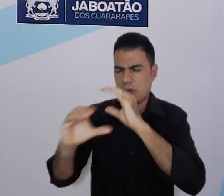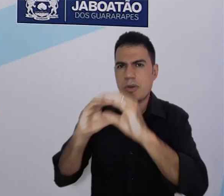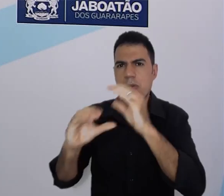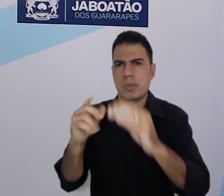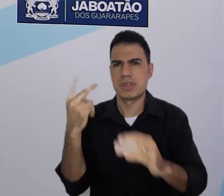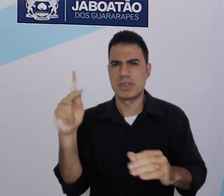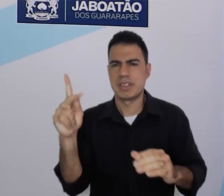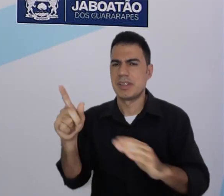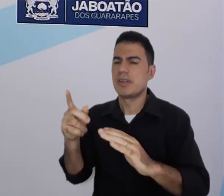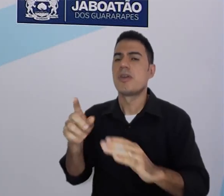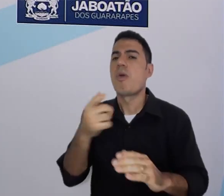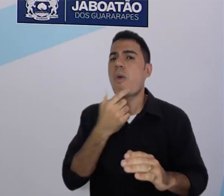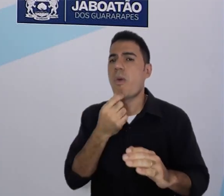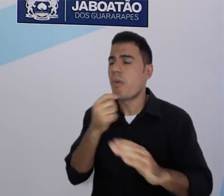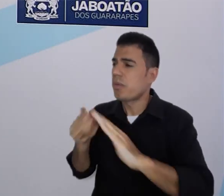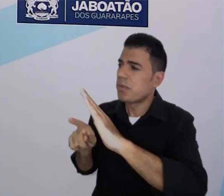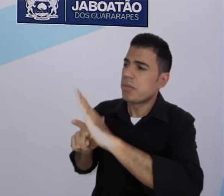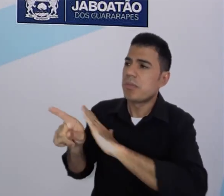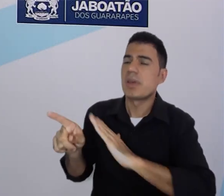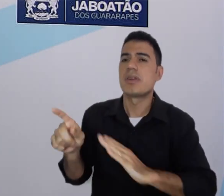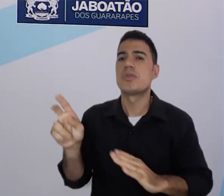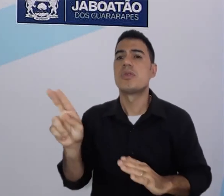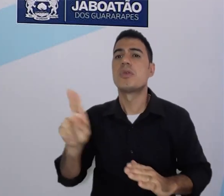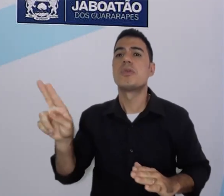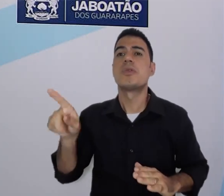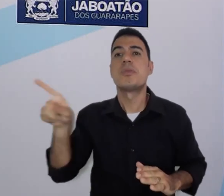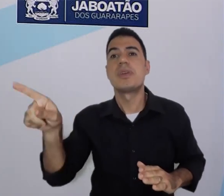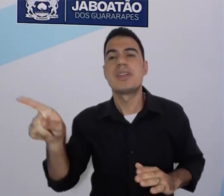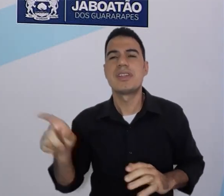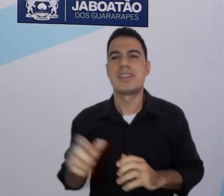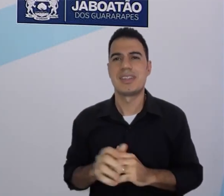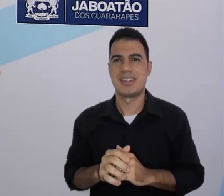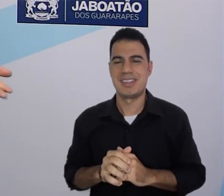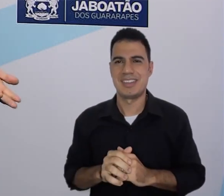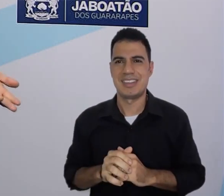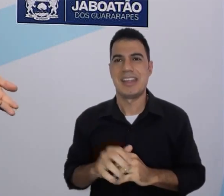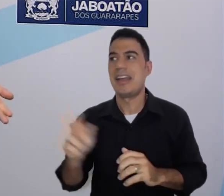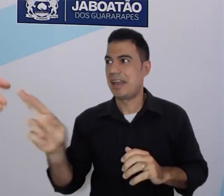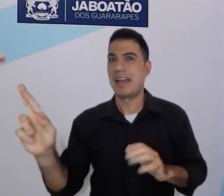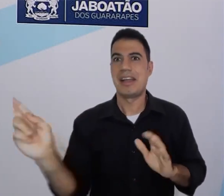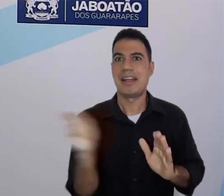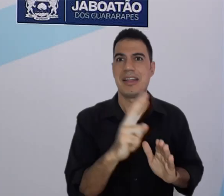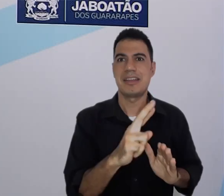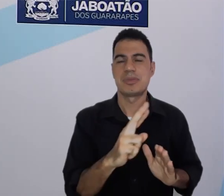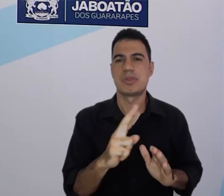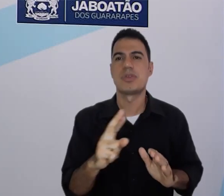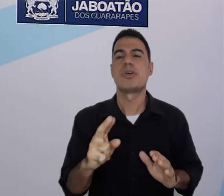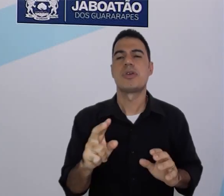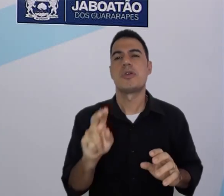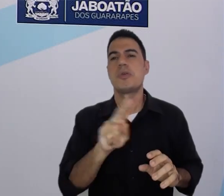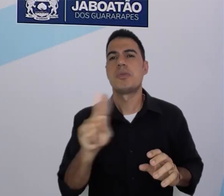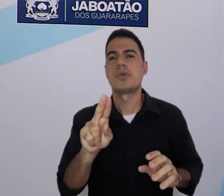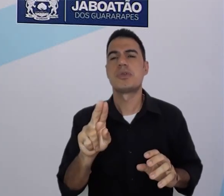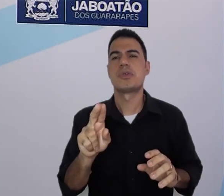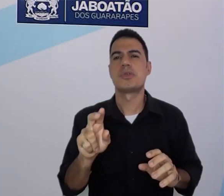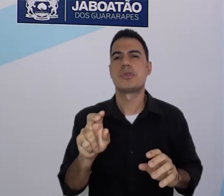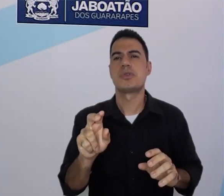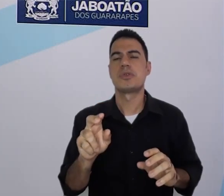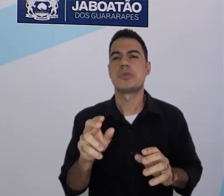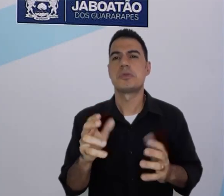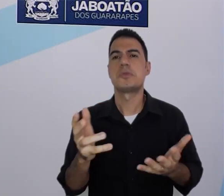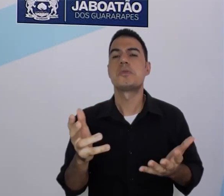aí, Shun está perguntando o nome de Seiya. E Seiya responde, my name is